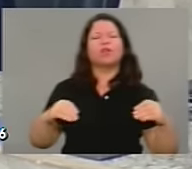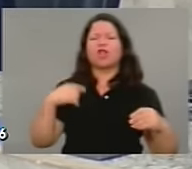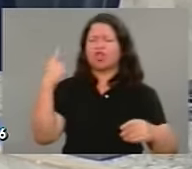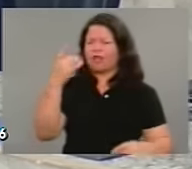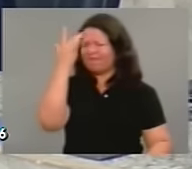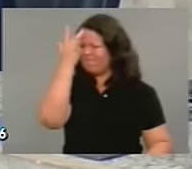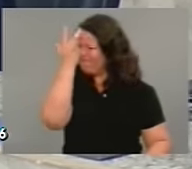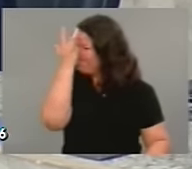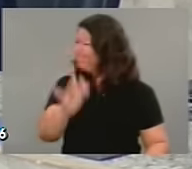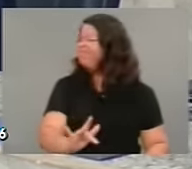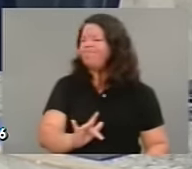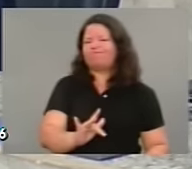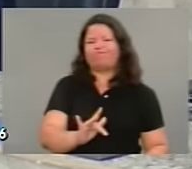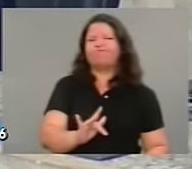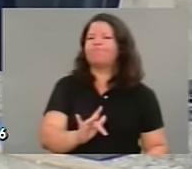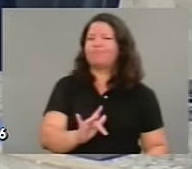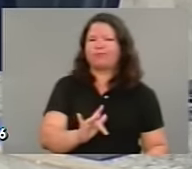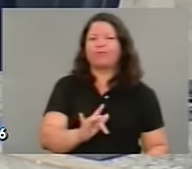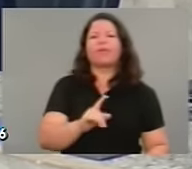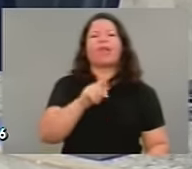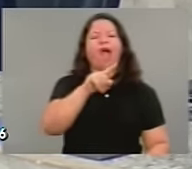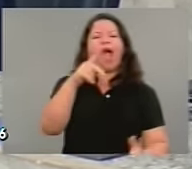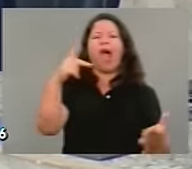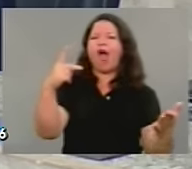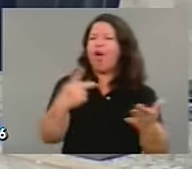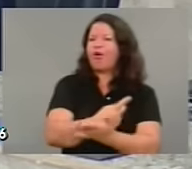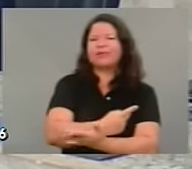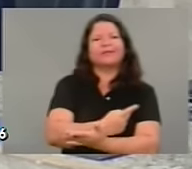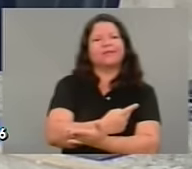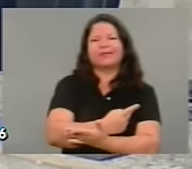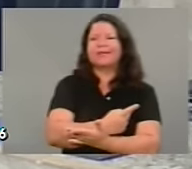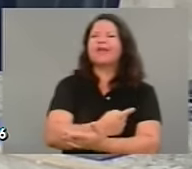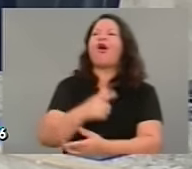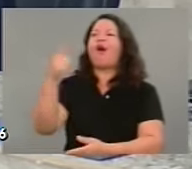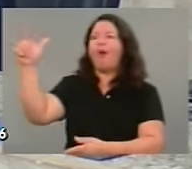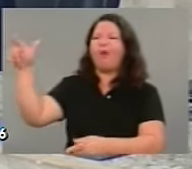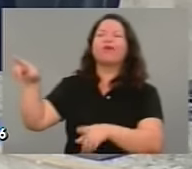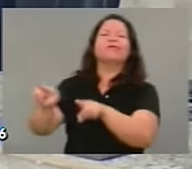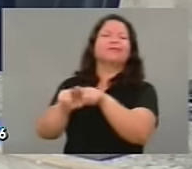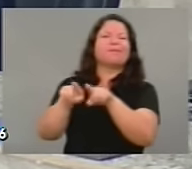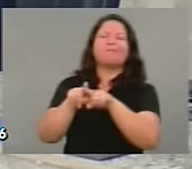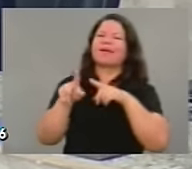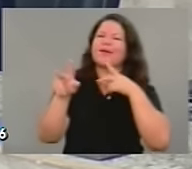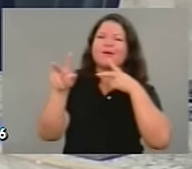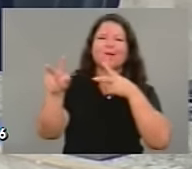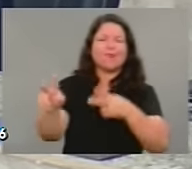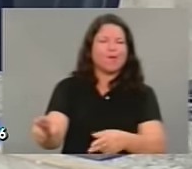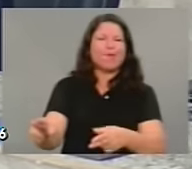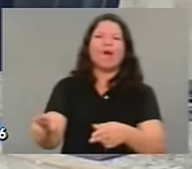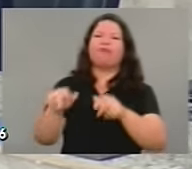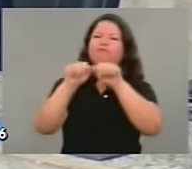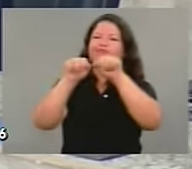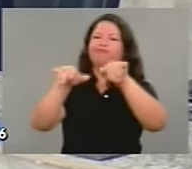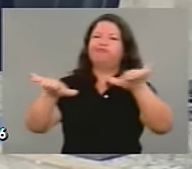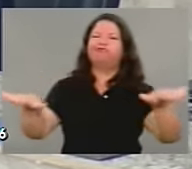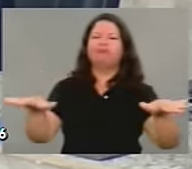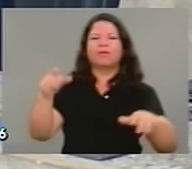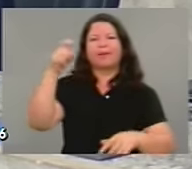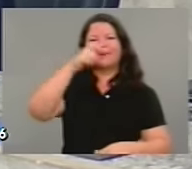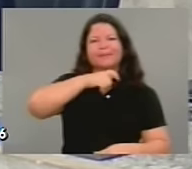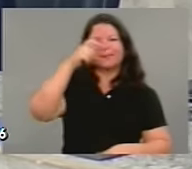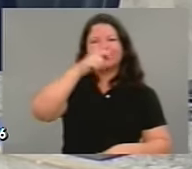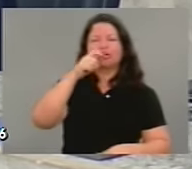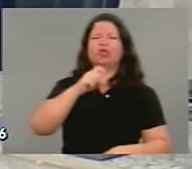forma veemente. Vossa Excelência foi vítima, como muitos outros estão sendo vítimas dessas redes criminosas